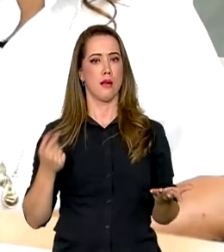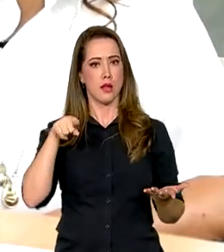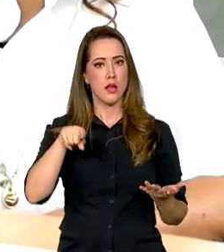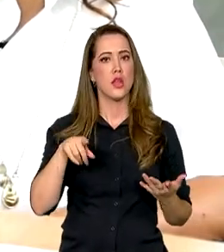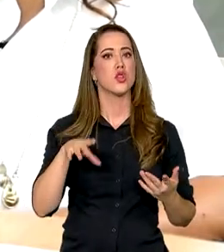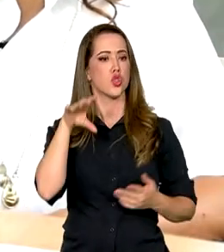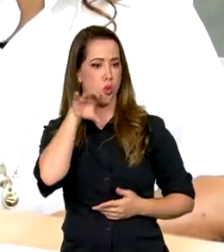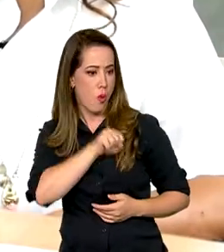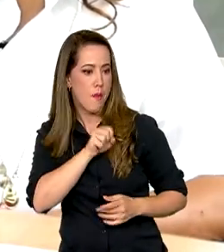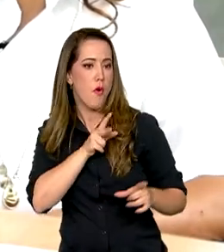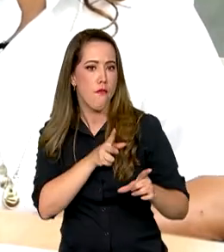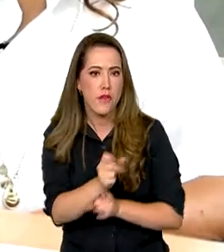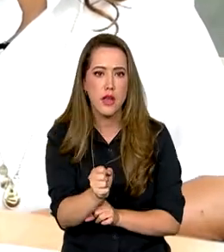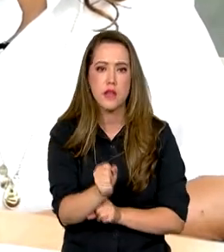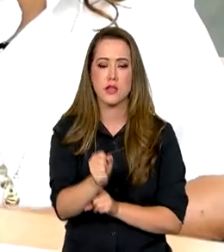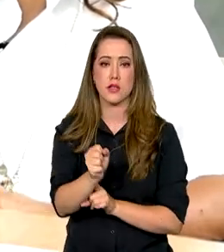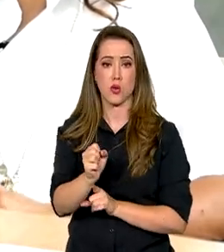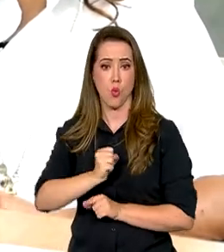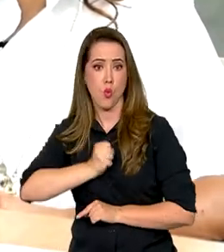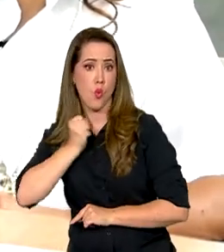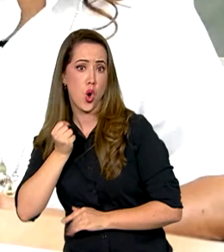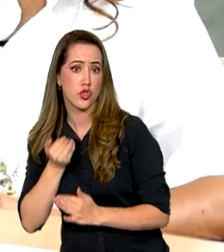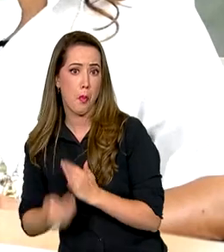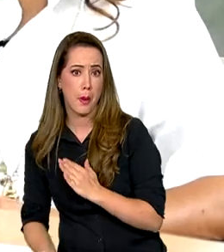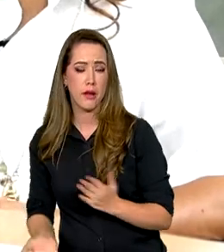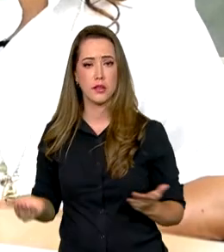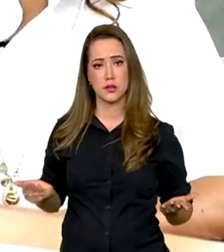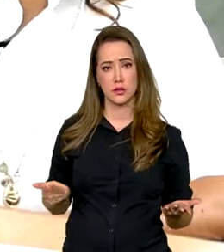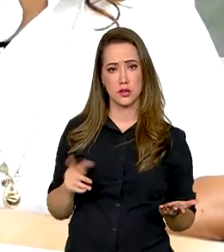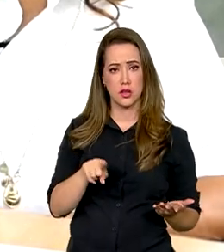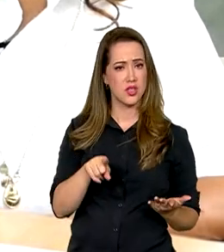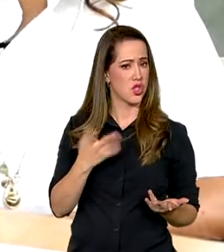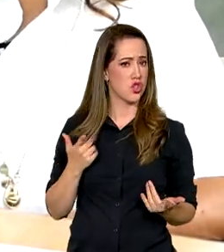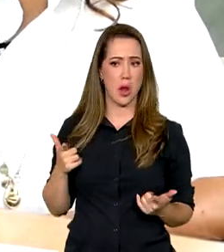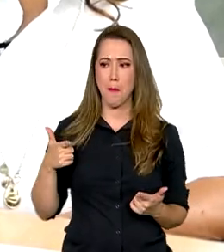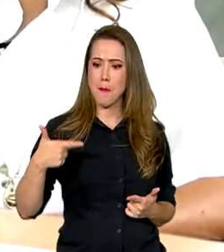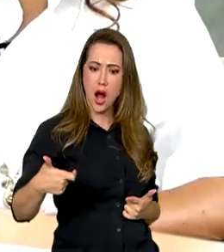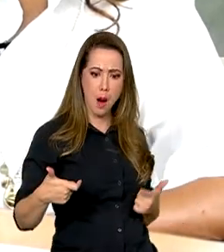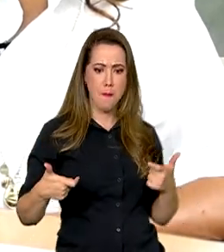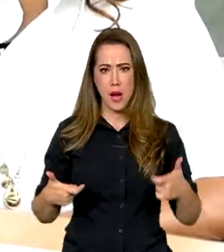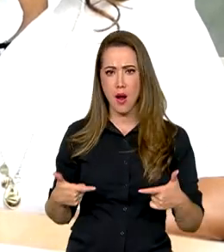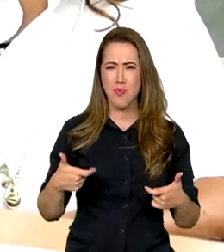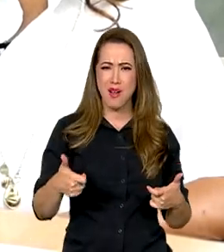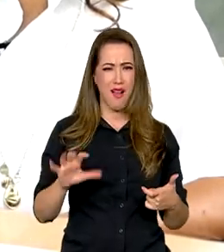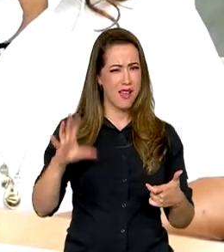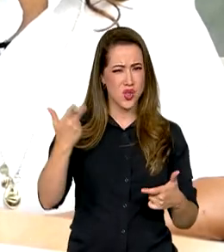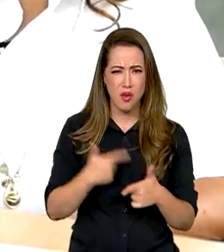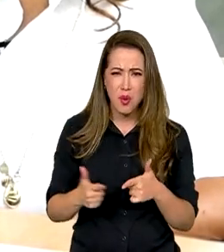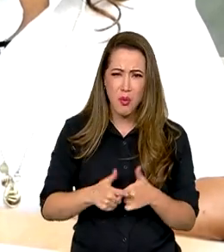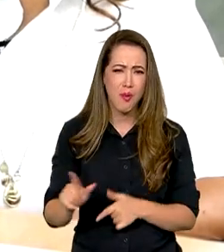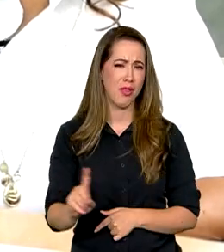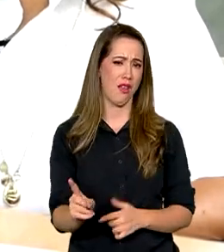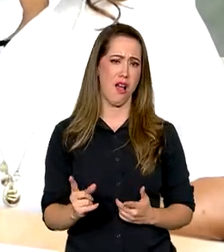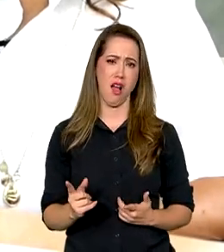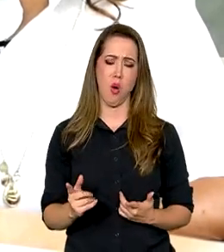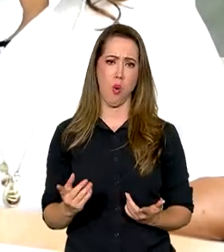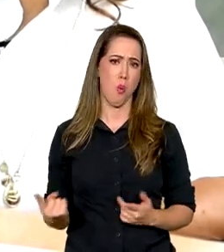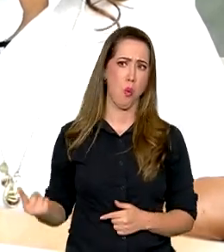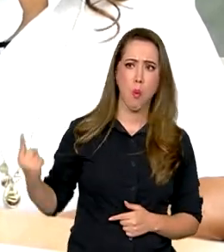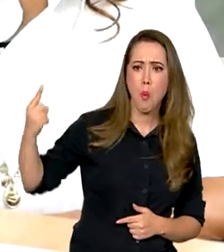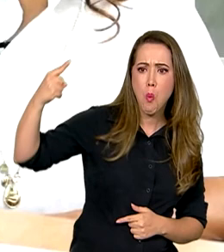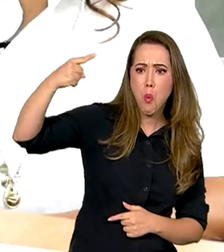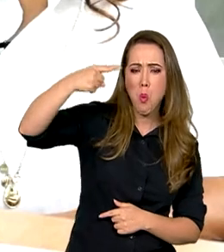possa vencer o ódio, de que a gente não resolve o problema com bala, a gente não resolve o problema com foguete,